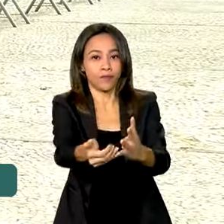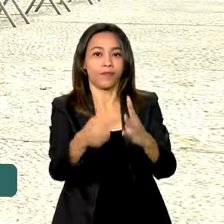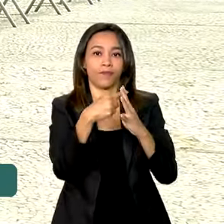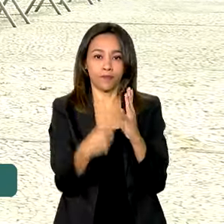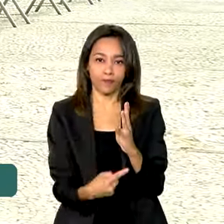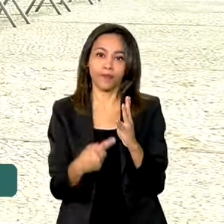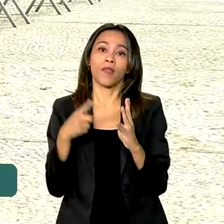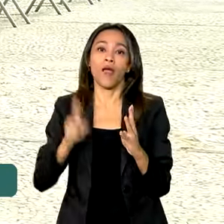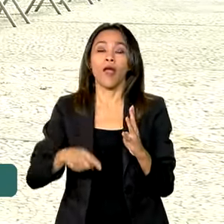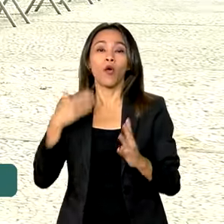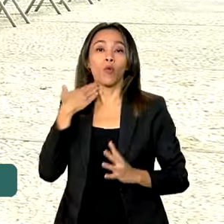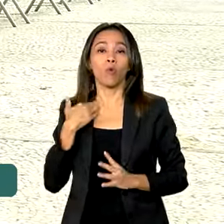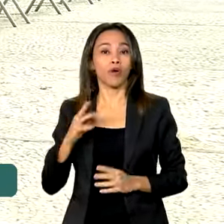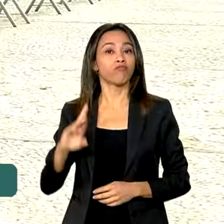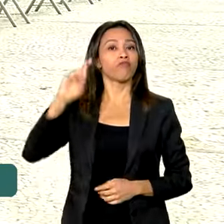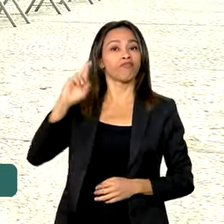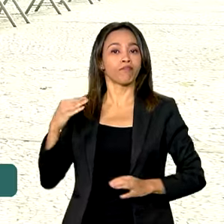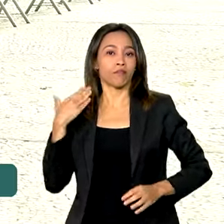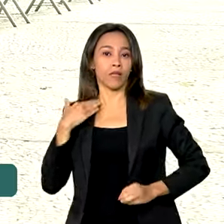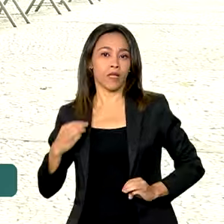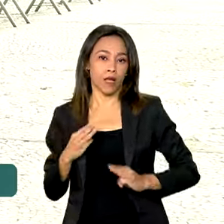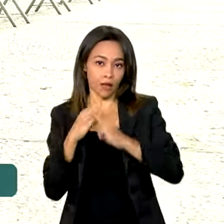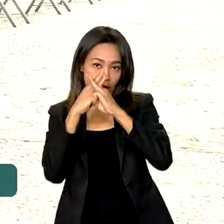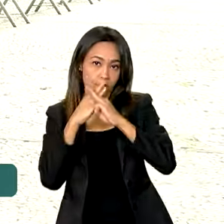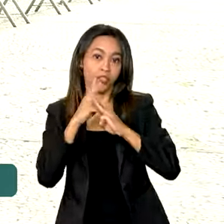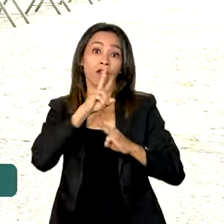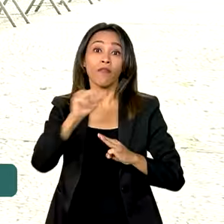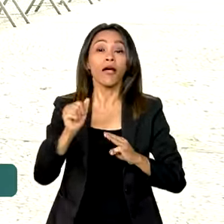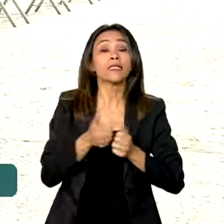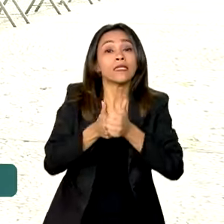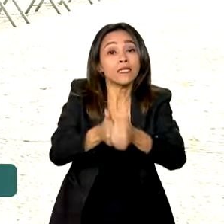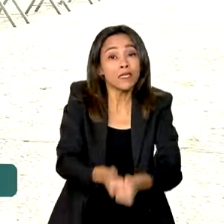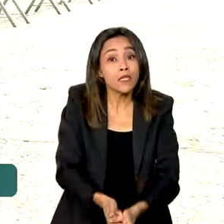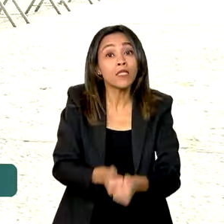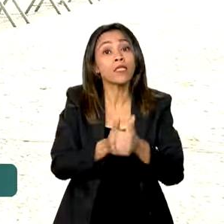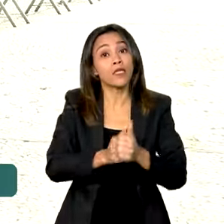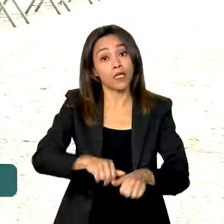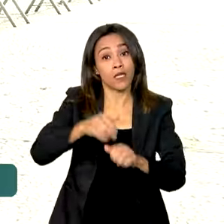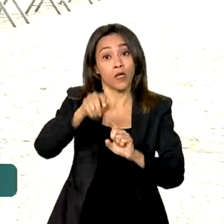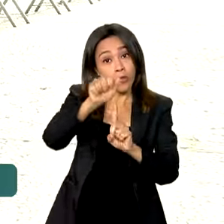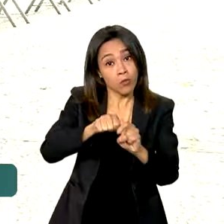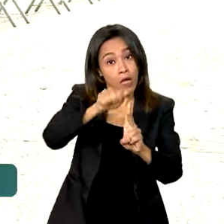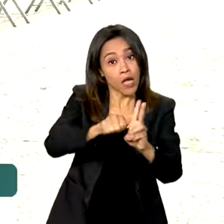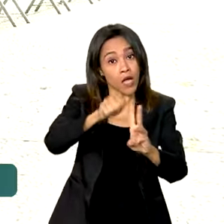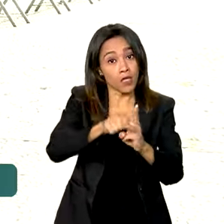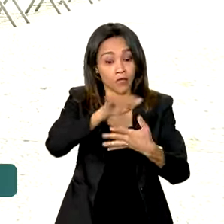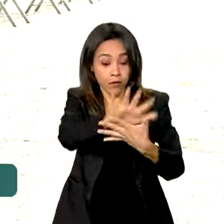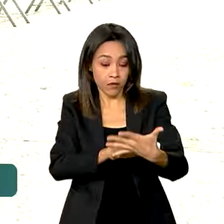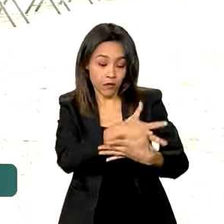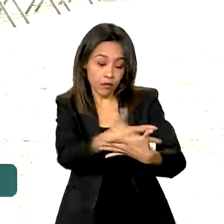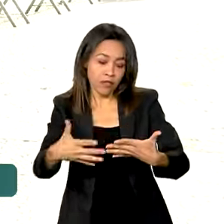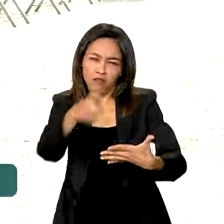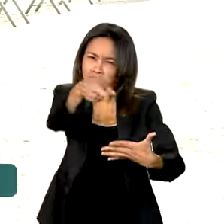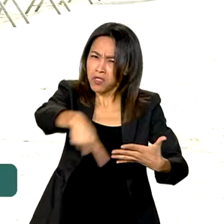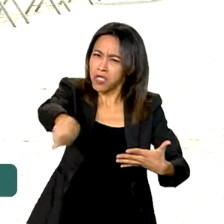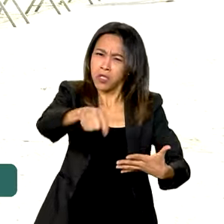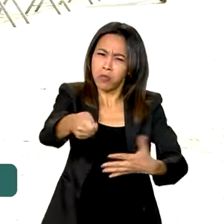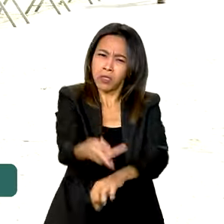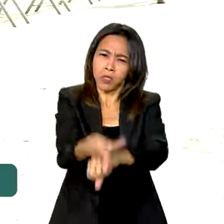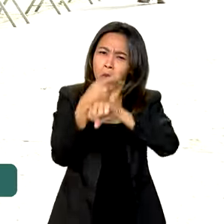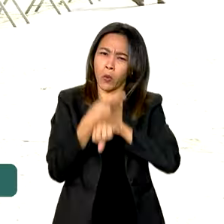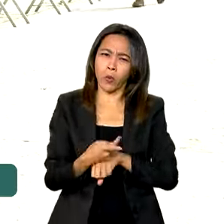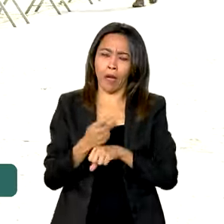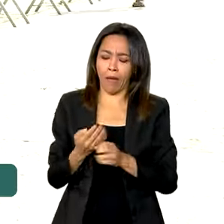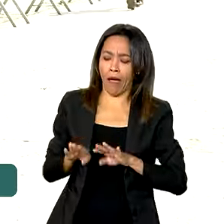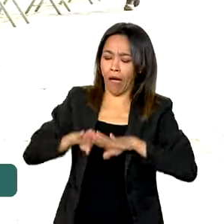realizado pela Caixa Econômica Federal de acordo com o calendário e os beneficiários não precisam abrir uma conta. Quem já tiver